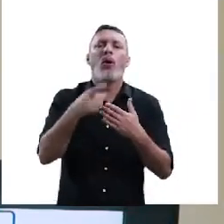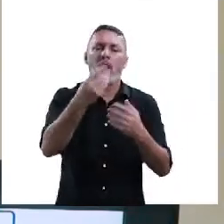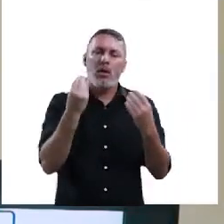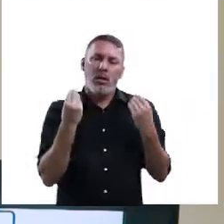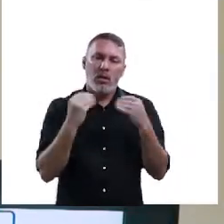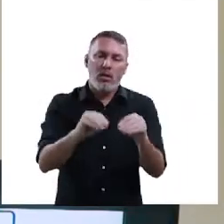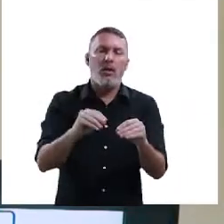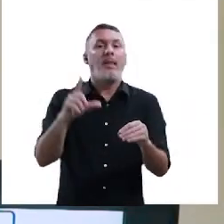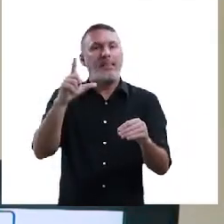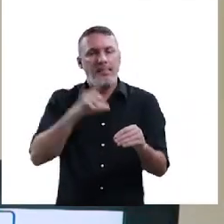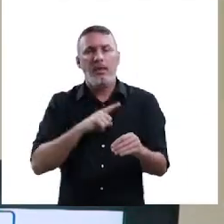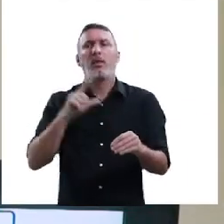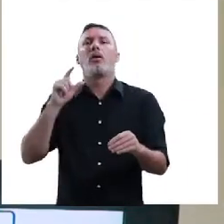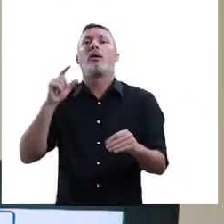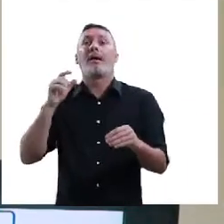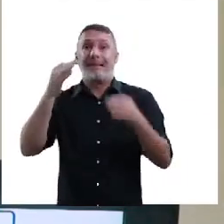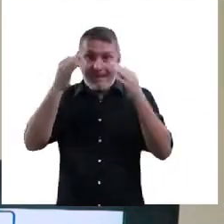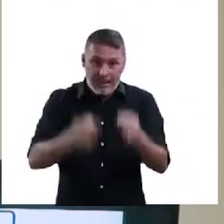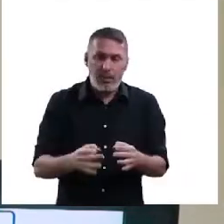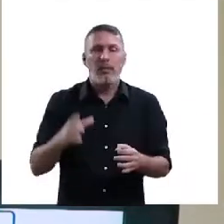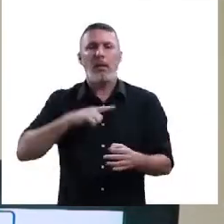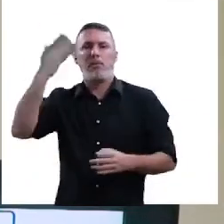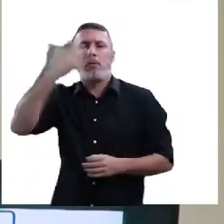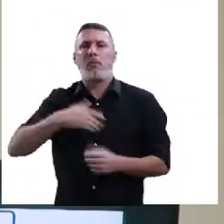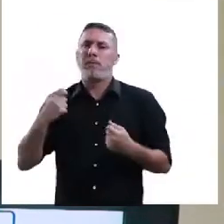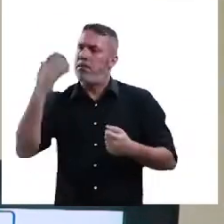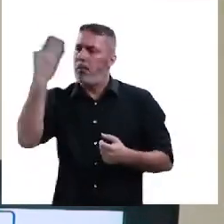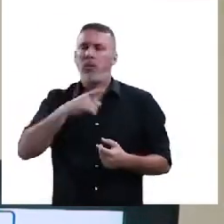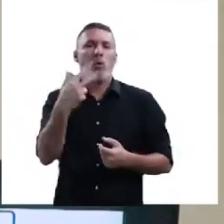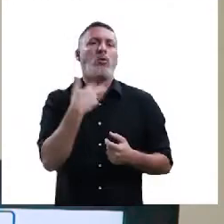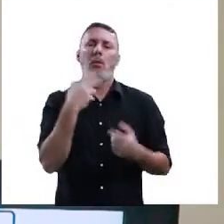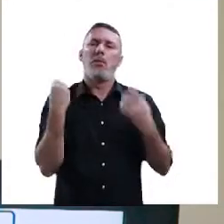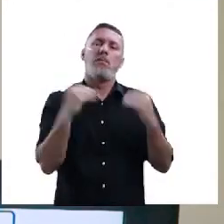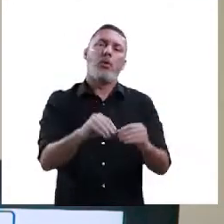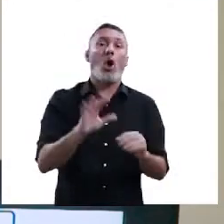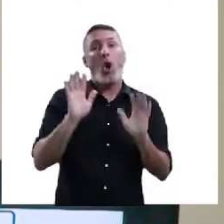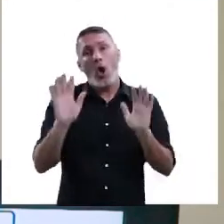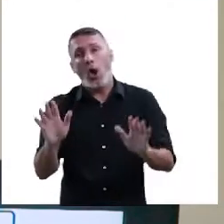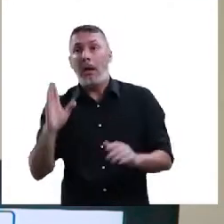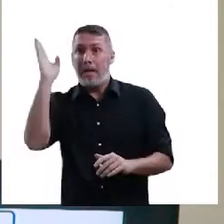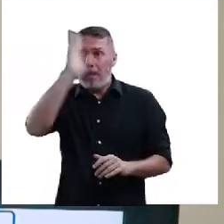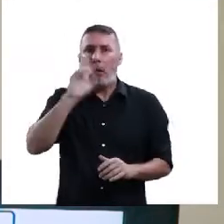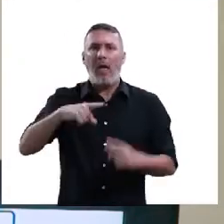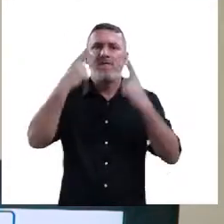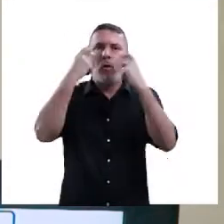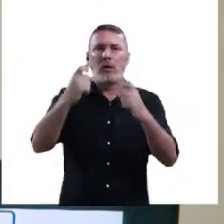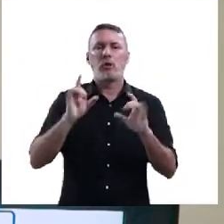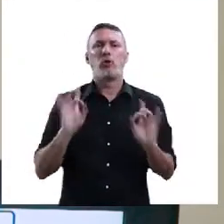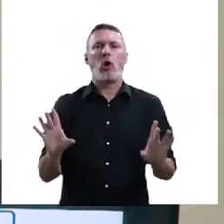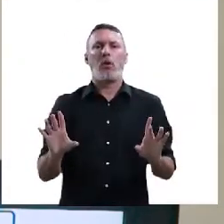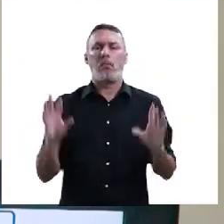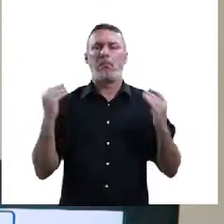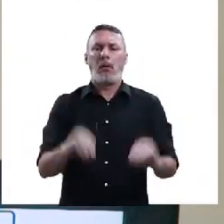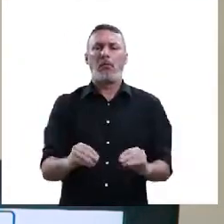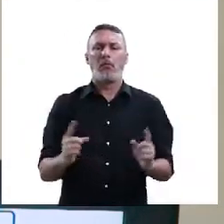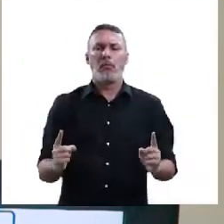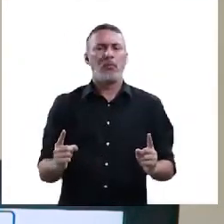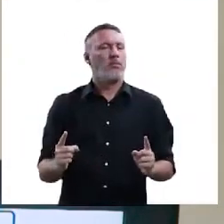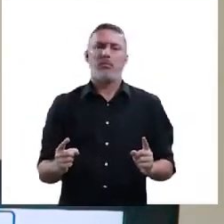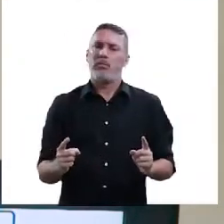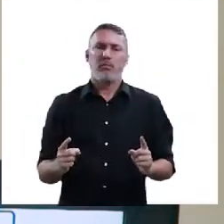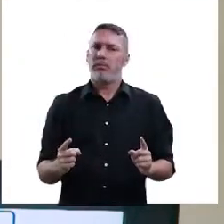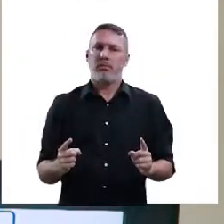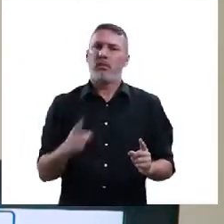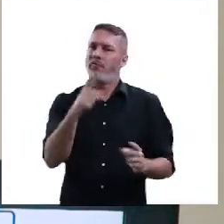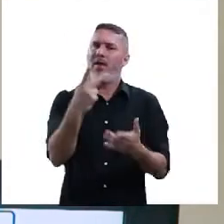violento, pá! É você que está falando, não, o Brasil é violento, é a minha afirmação, vou provar, é violento